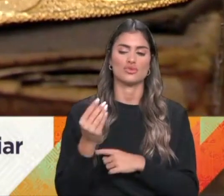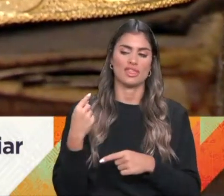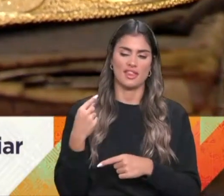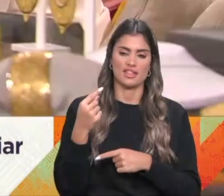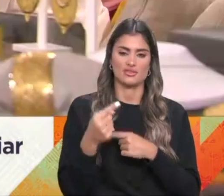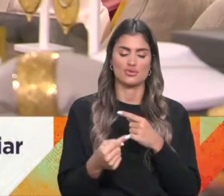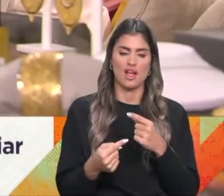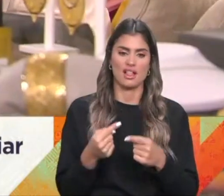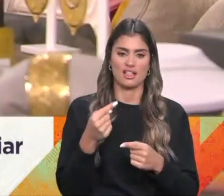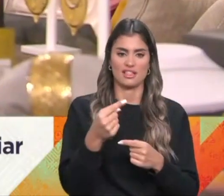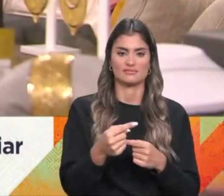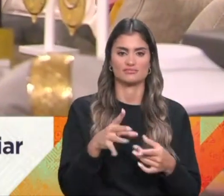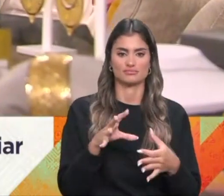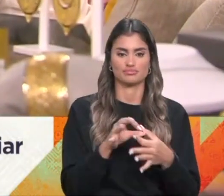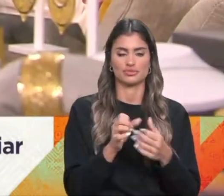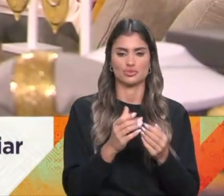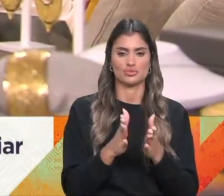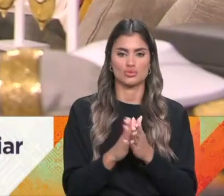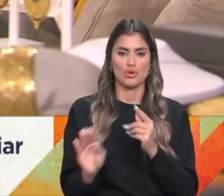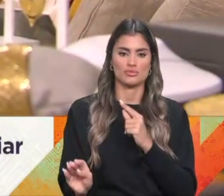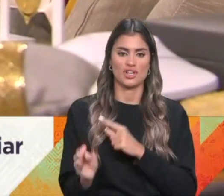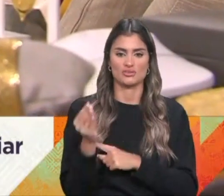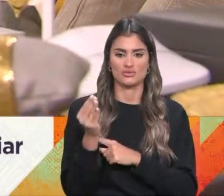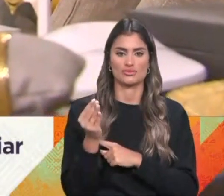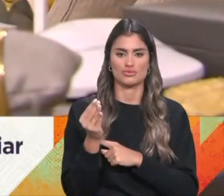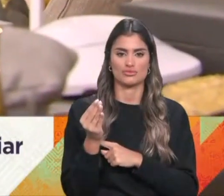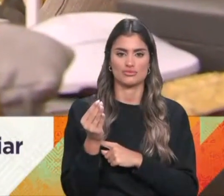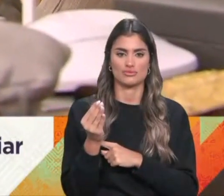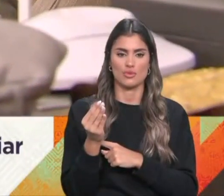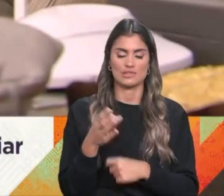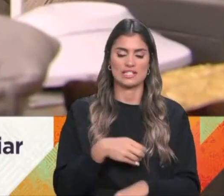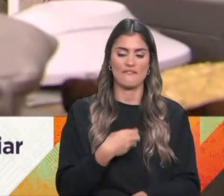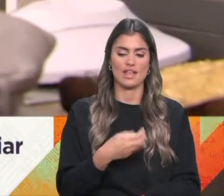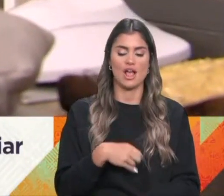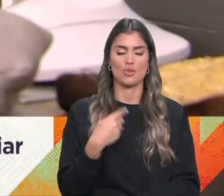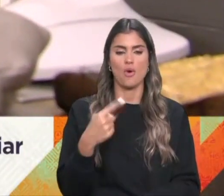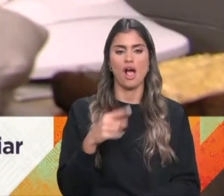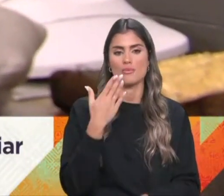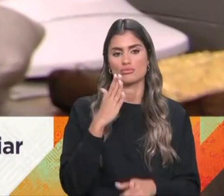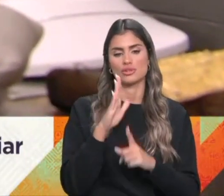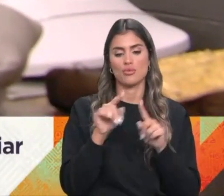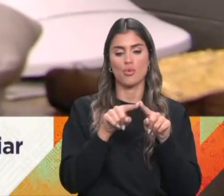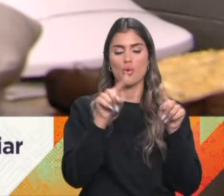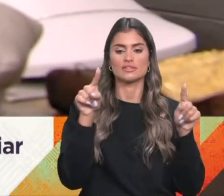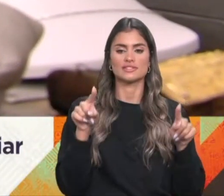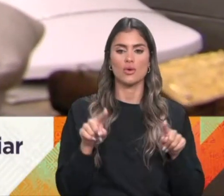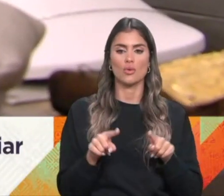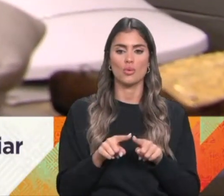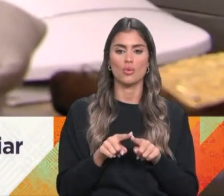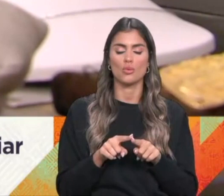icónicas. E que todas elas têm algum simbolismo. Por exemplo, o coração foi